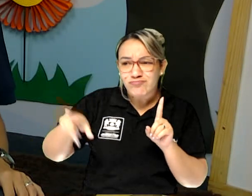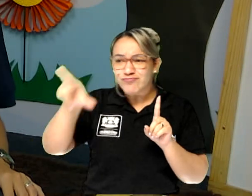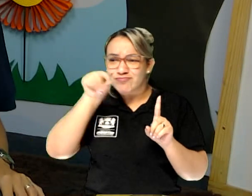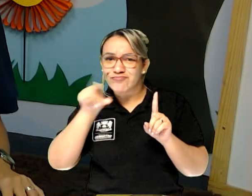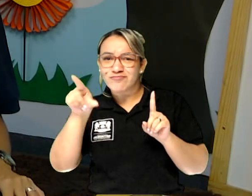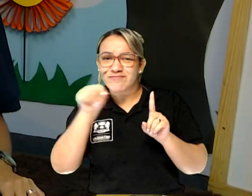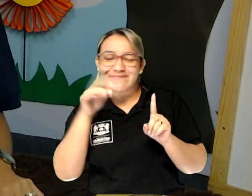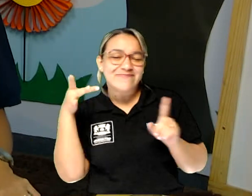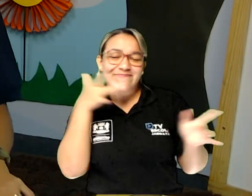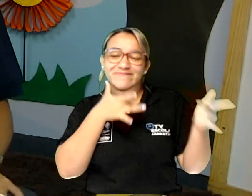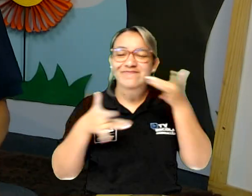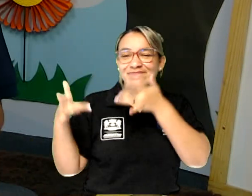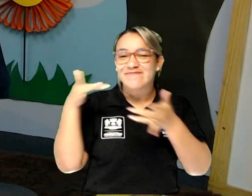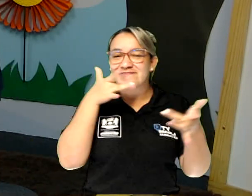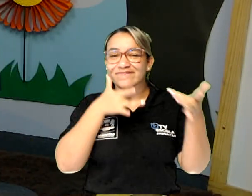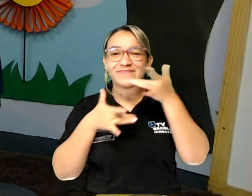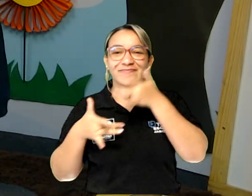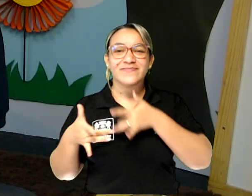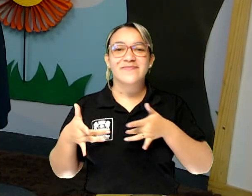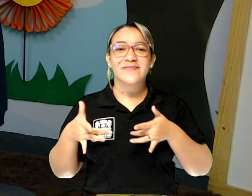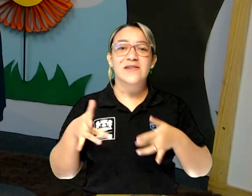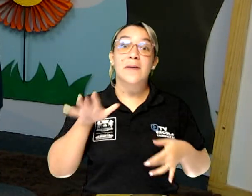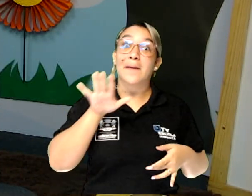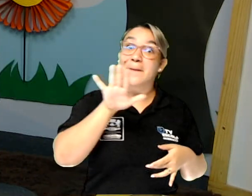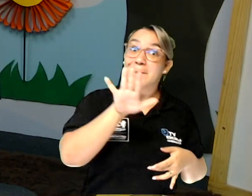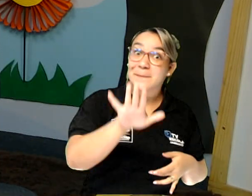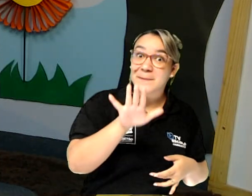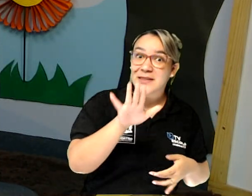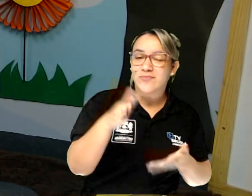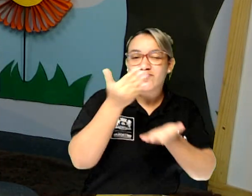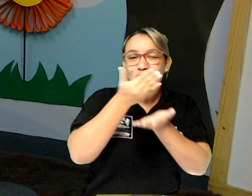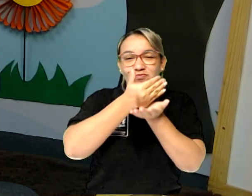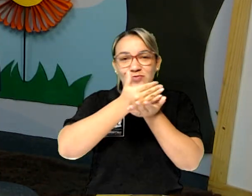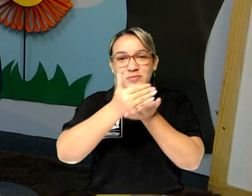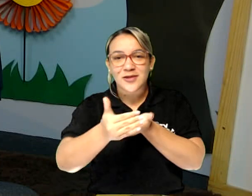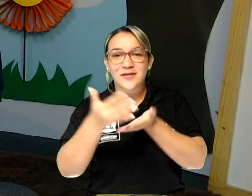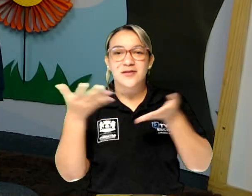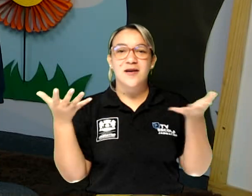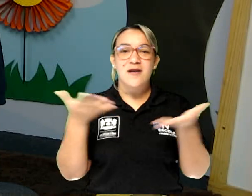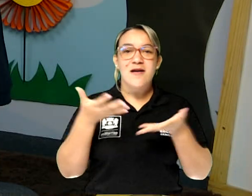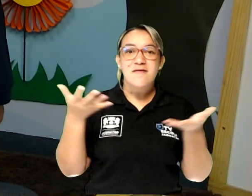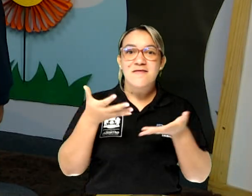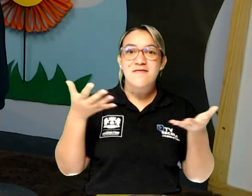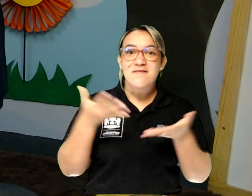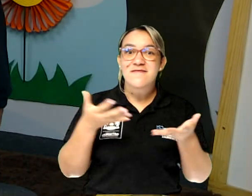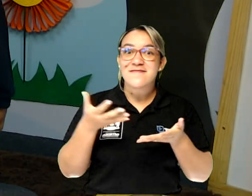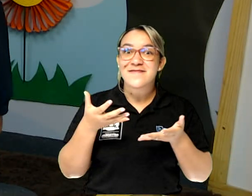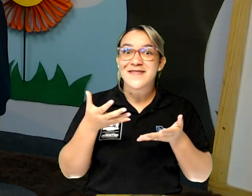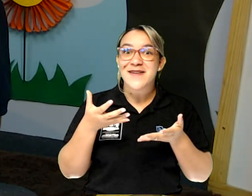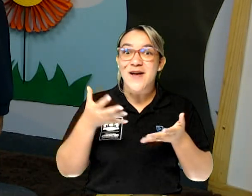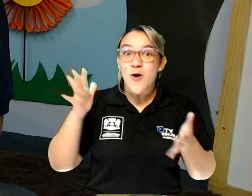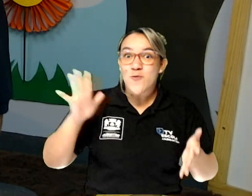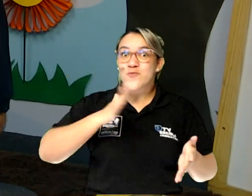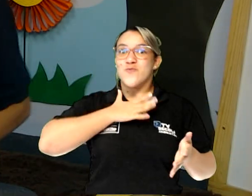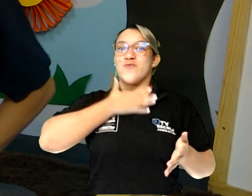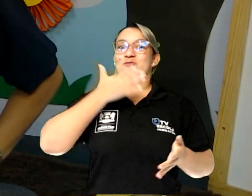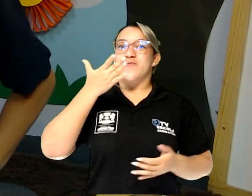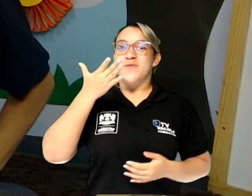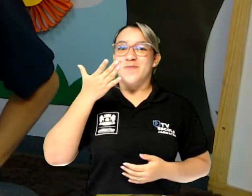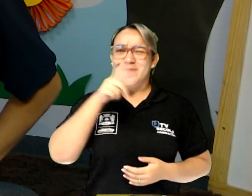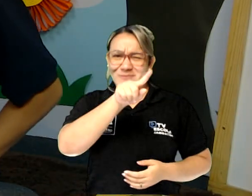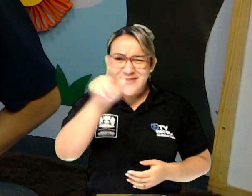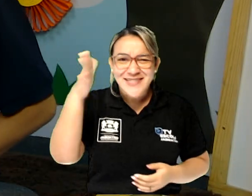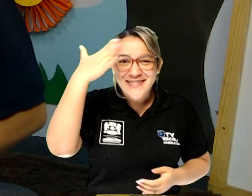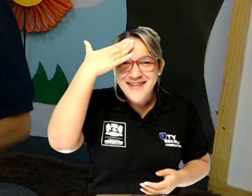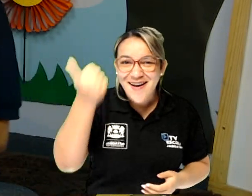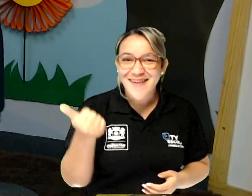deliciosa. Mas vamos começar a nossa aula com uma surpresa. Sabe